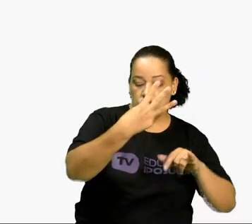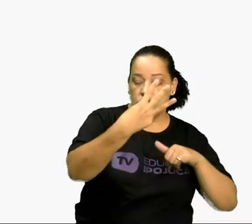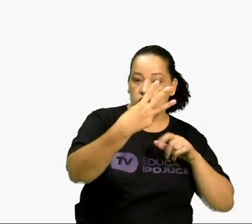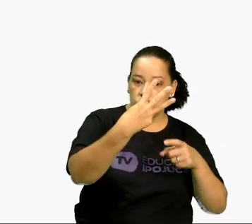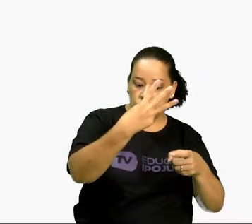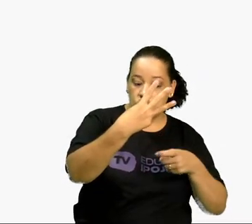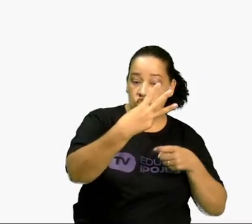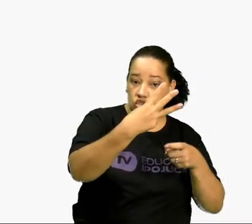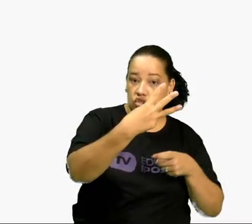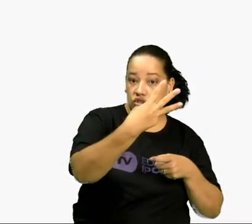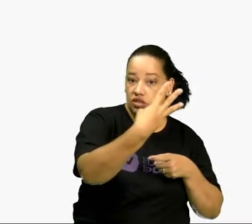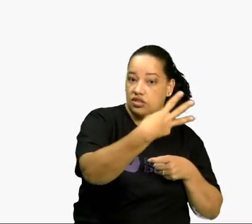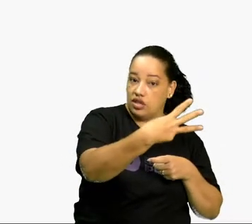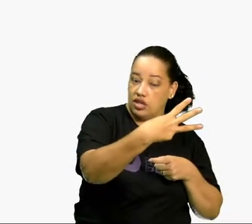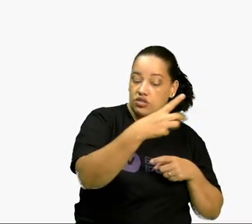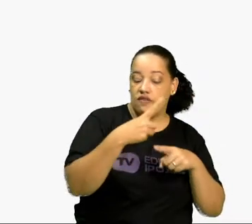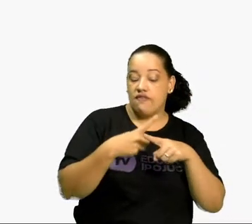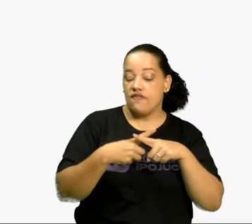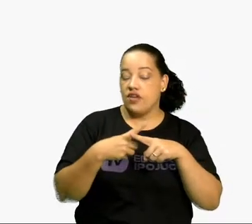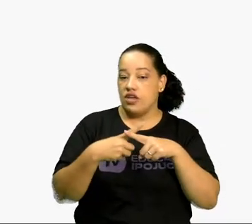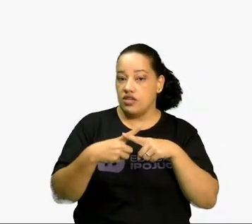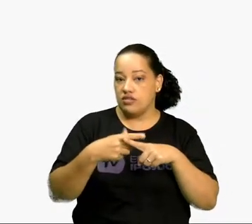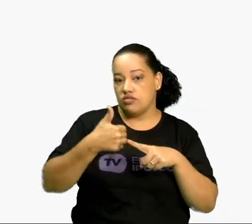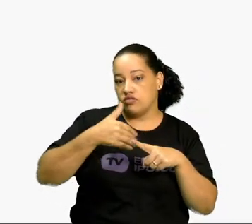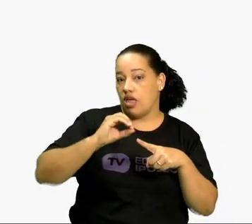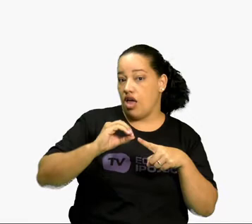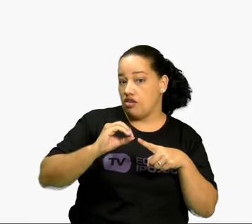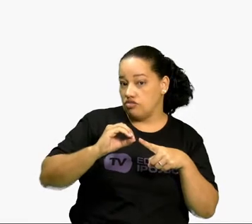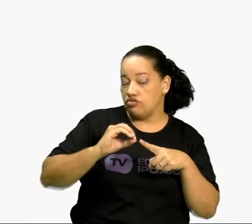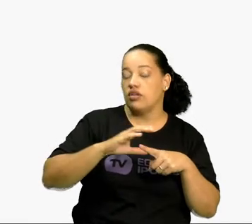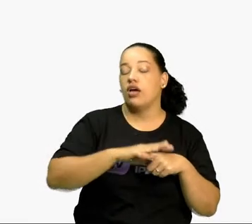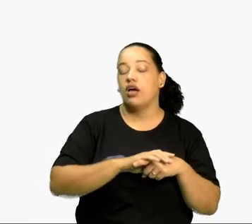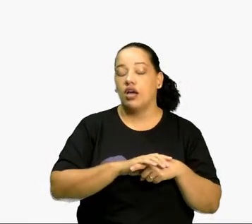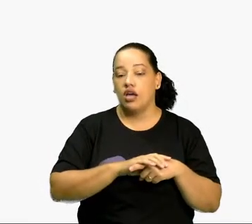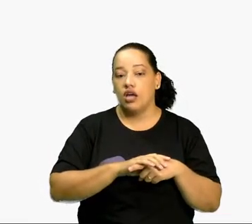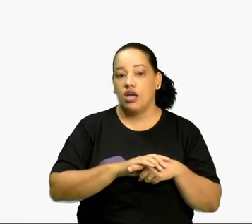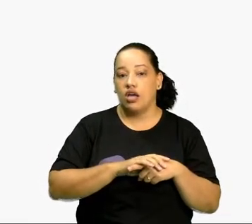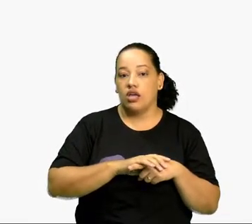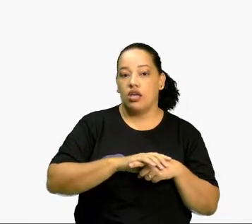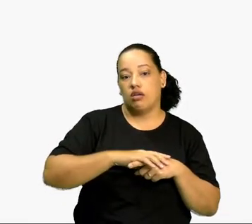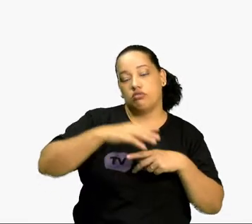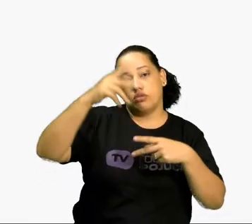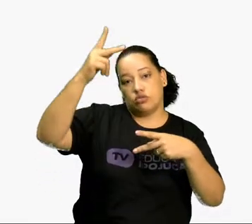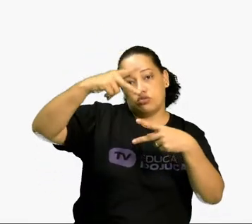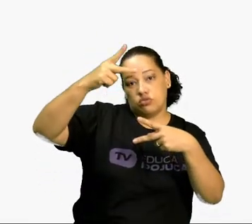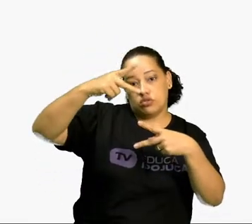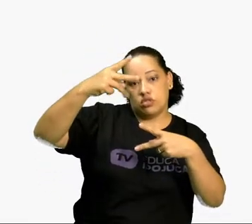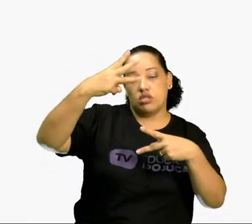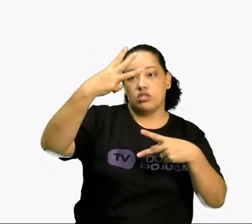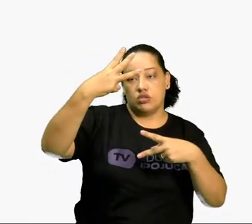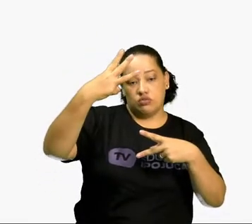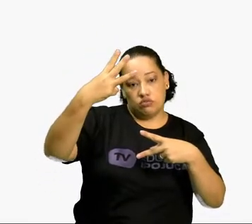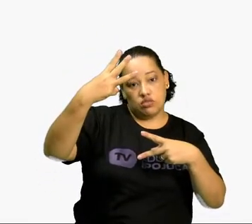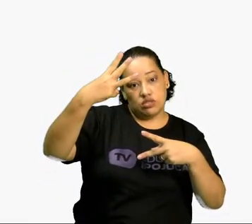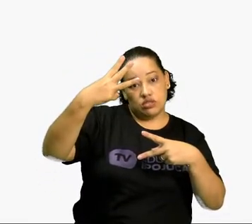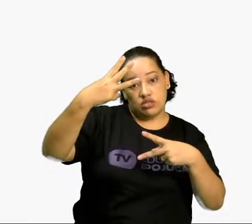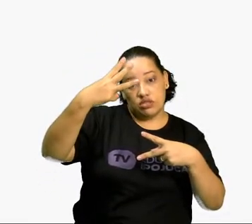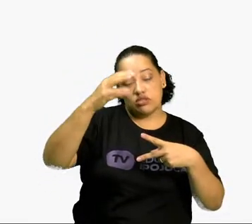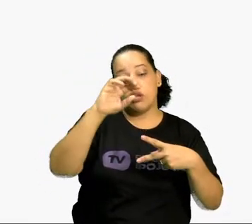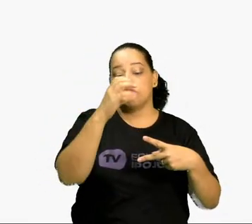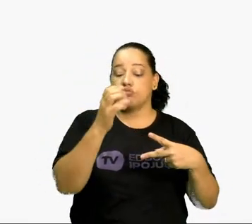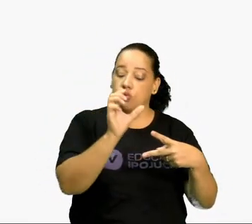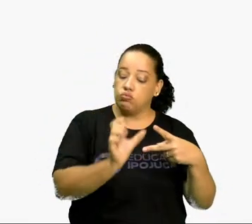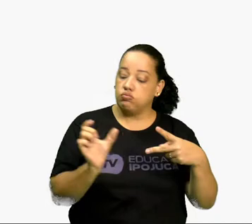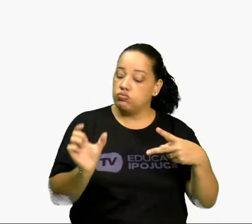vezes a base 10. E o expoente, justamente, três zeros, três casas. Um